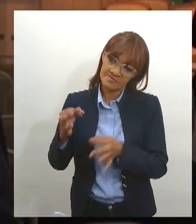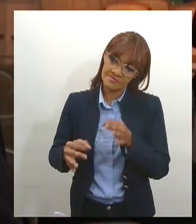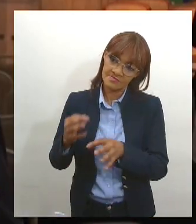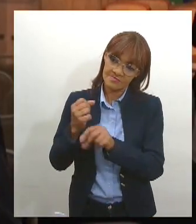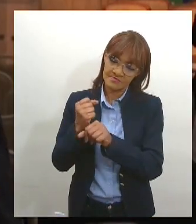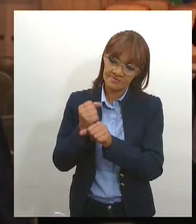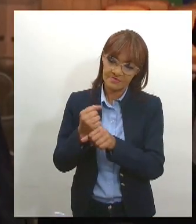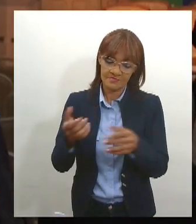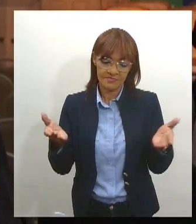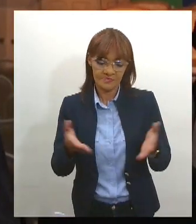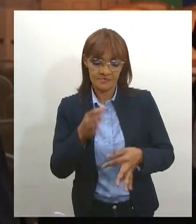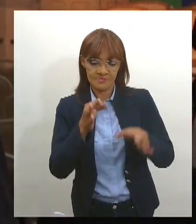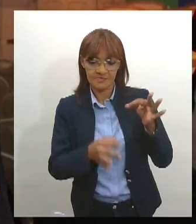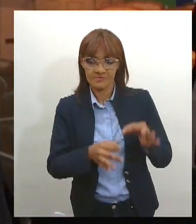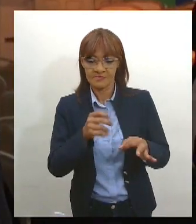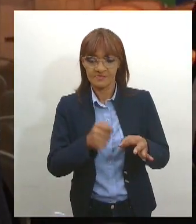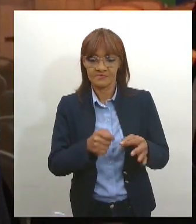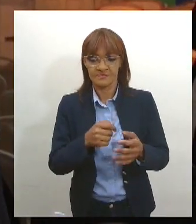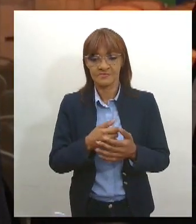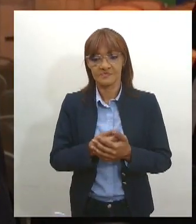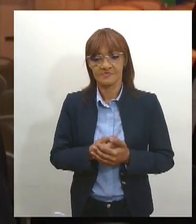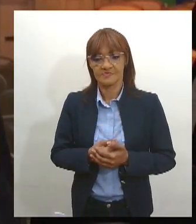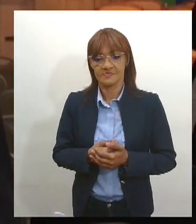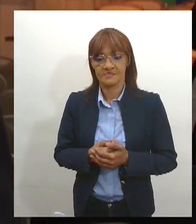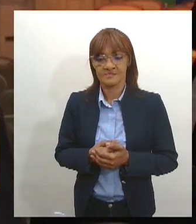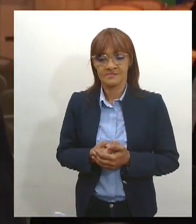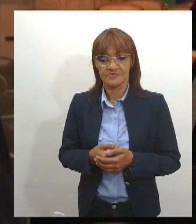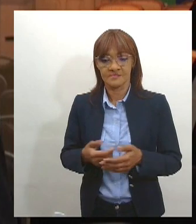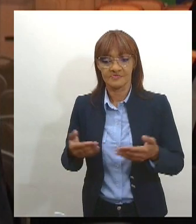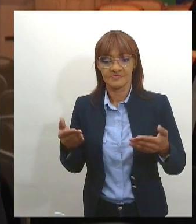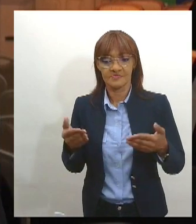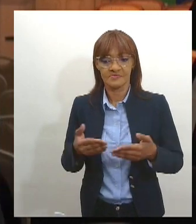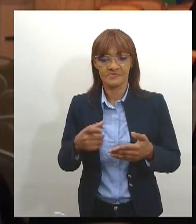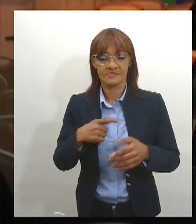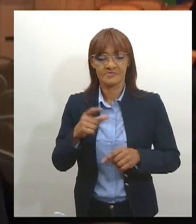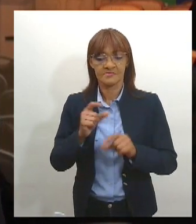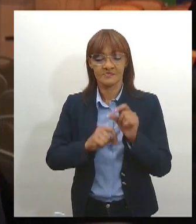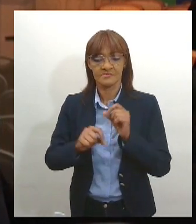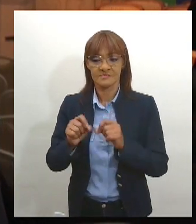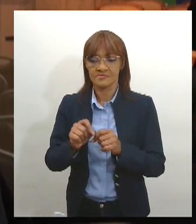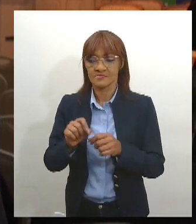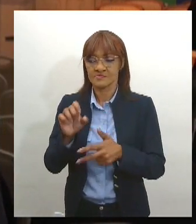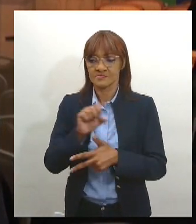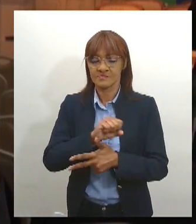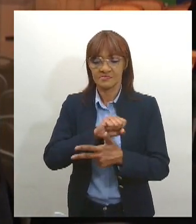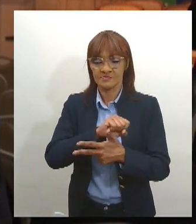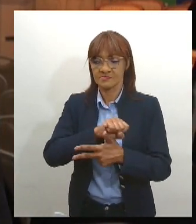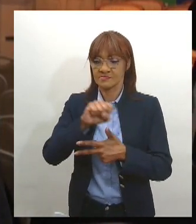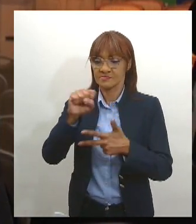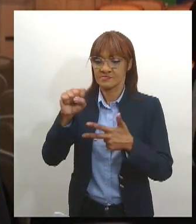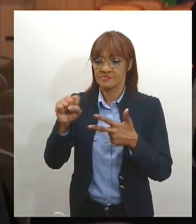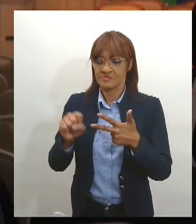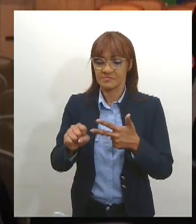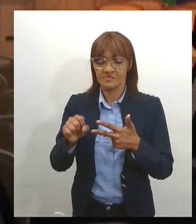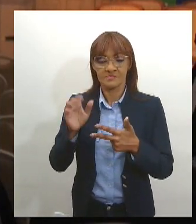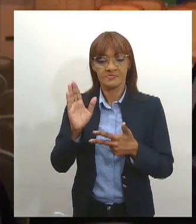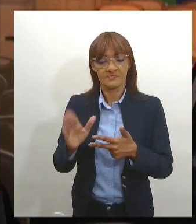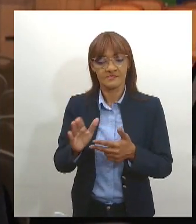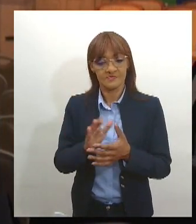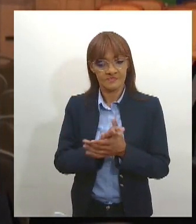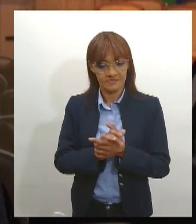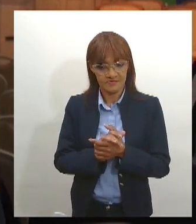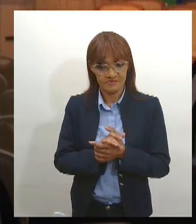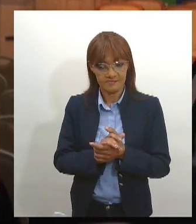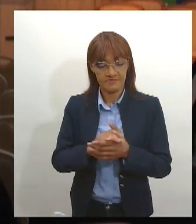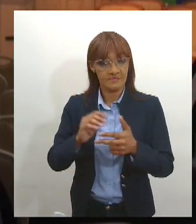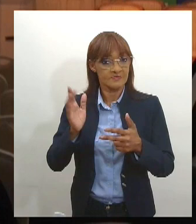de Justiça. Na íntegra acaba se cumprindo aquela questão da divisão dos poderes a gente vê o executivo indicando um membro do Ministério Público agora para